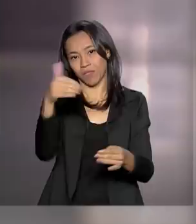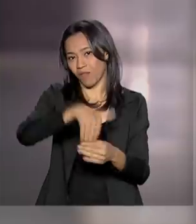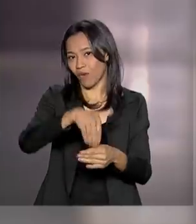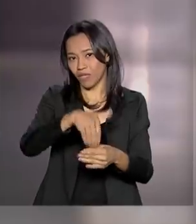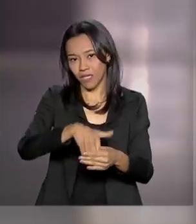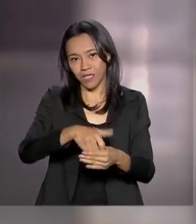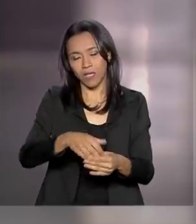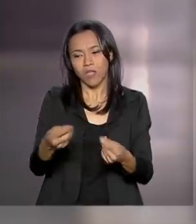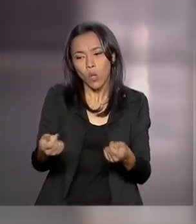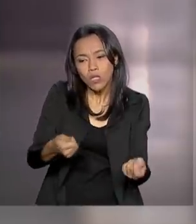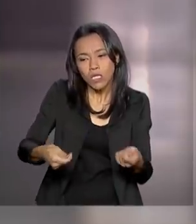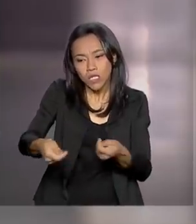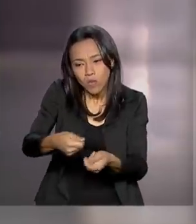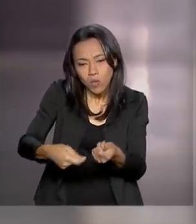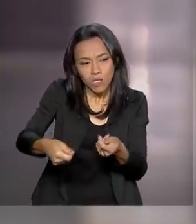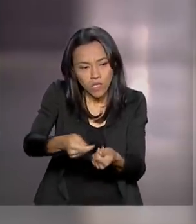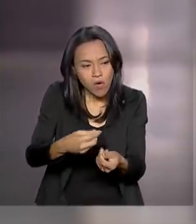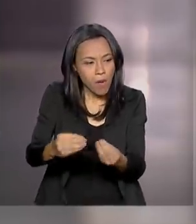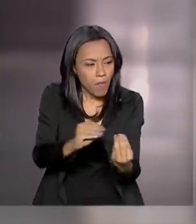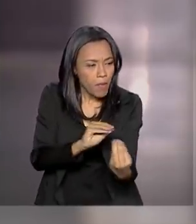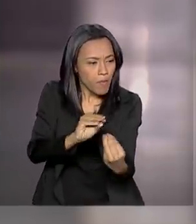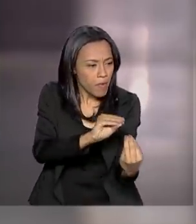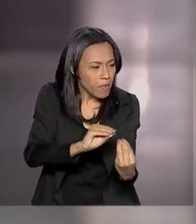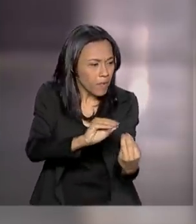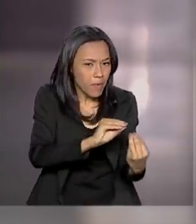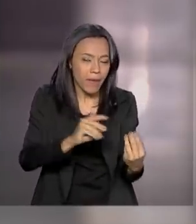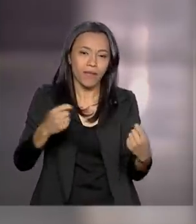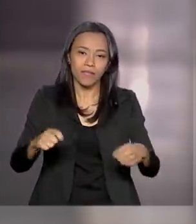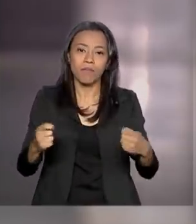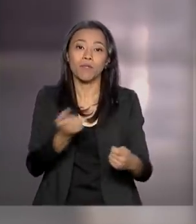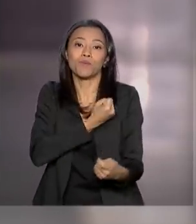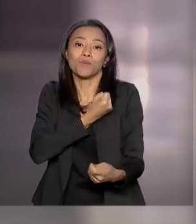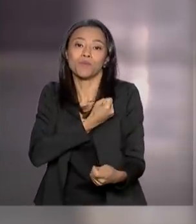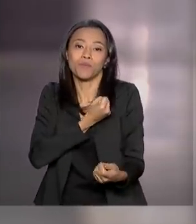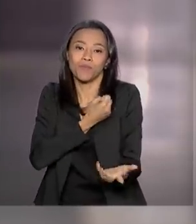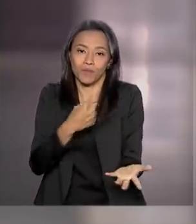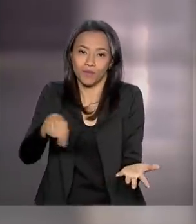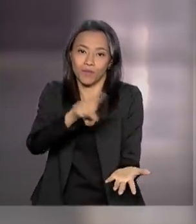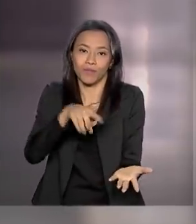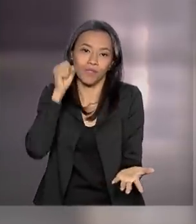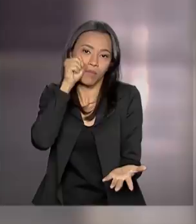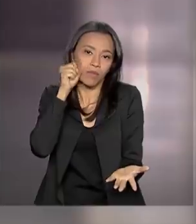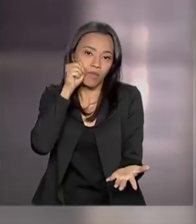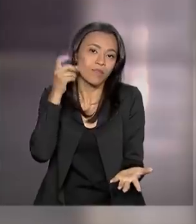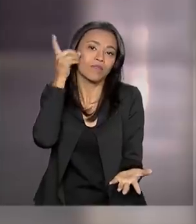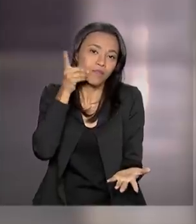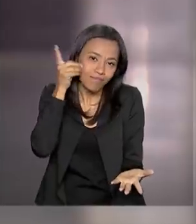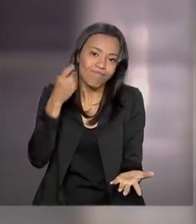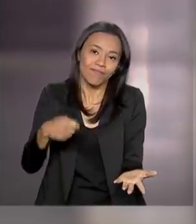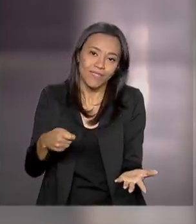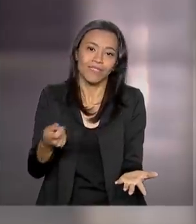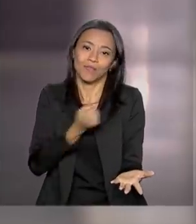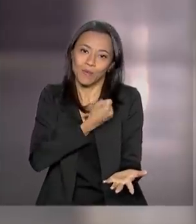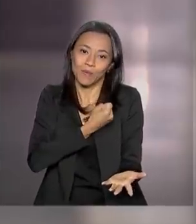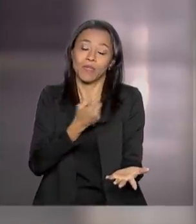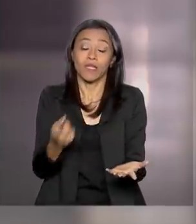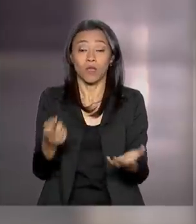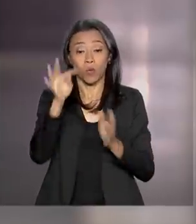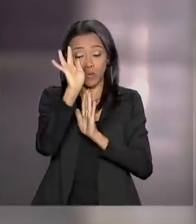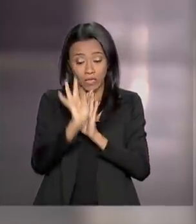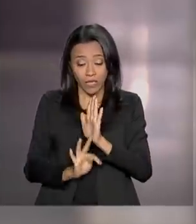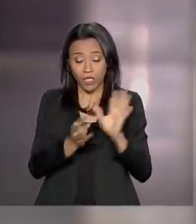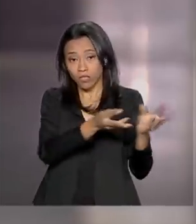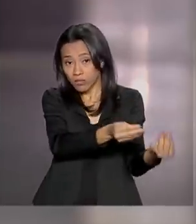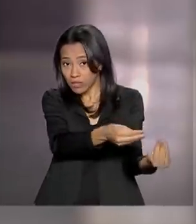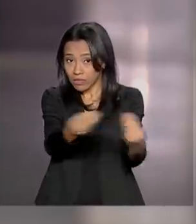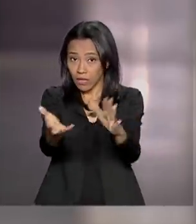precisam de muita negociação e dependem também de coro. Ao governo interessa a aprovação do texto que saiu da Câmara